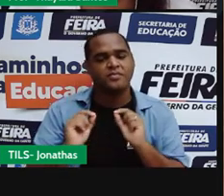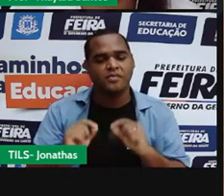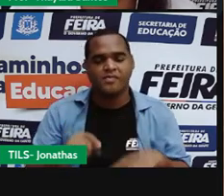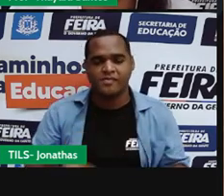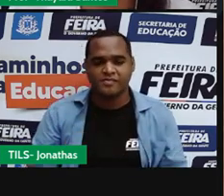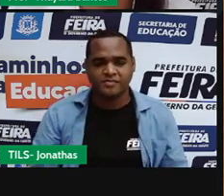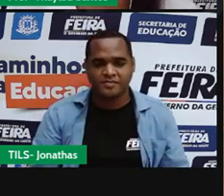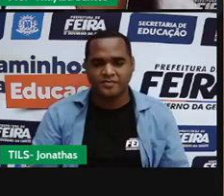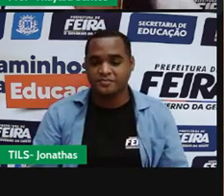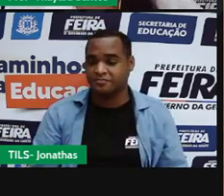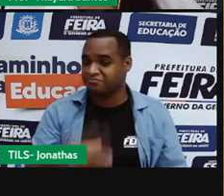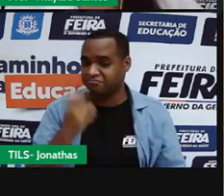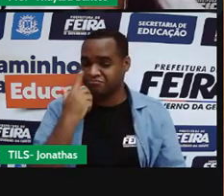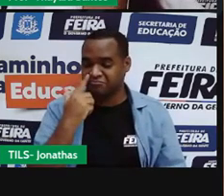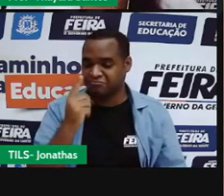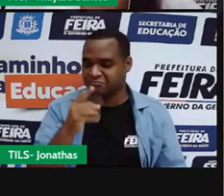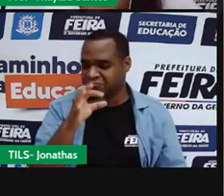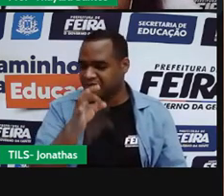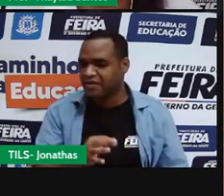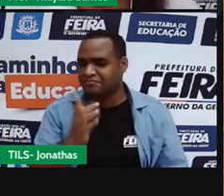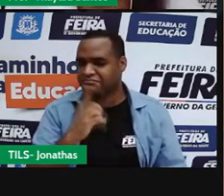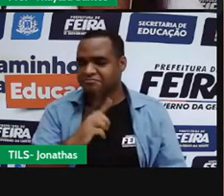digam, quero ver o é que vai acertar tudo.